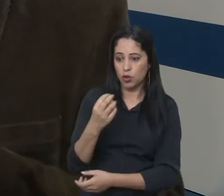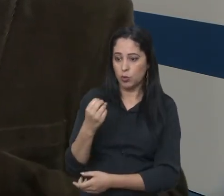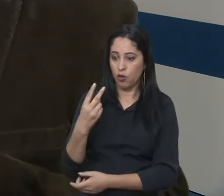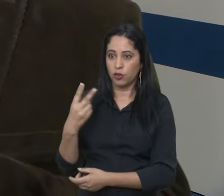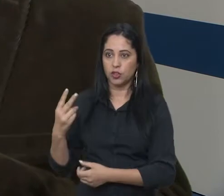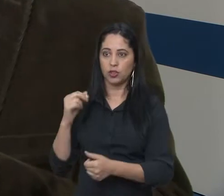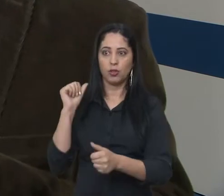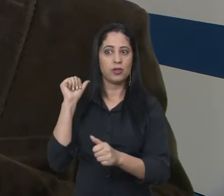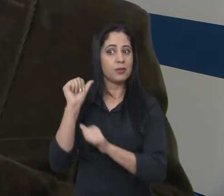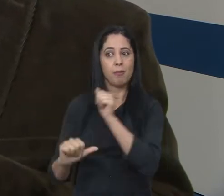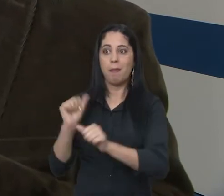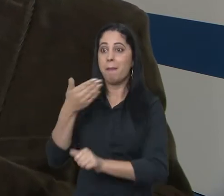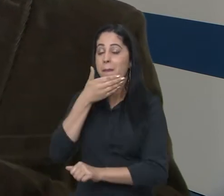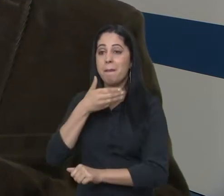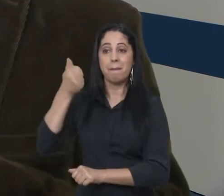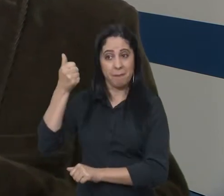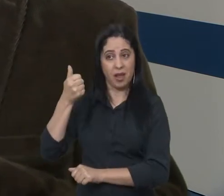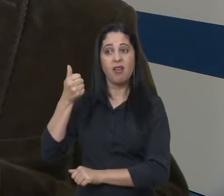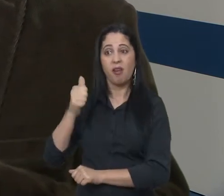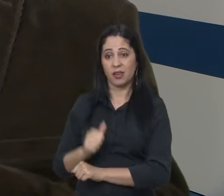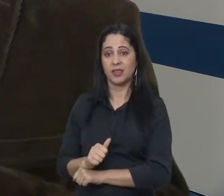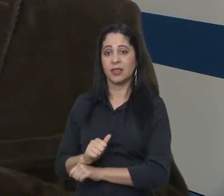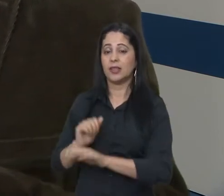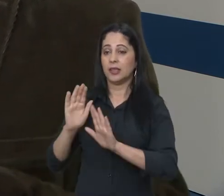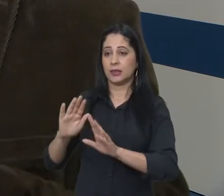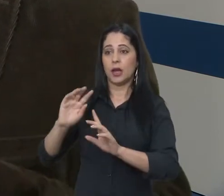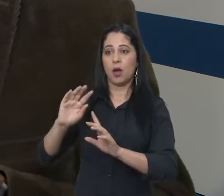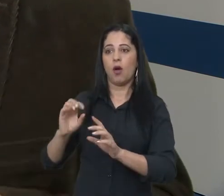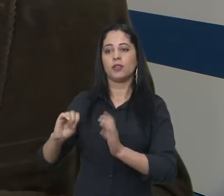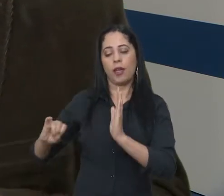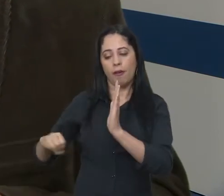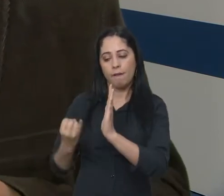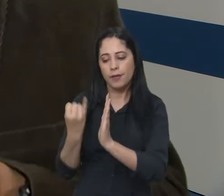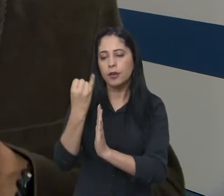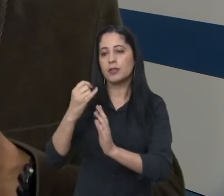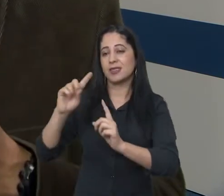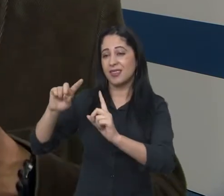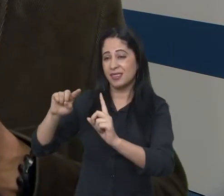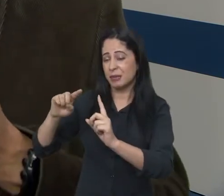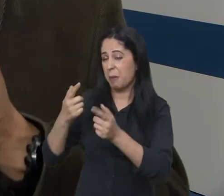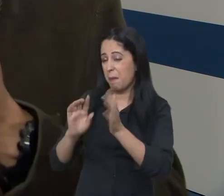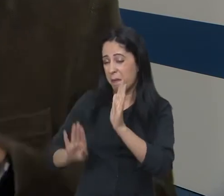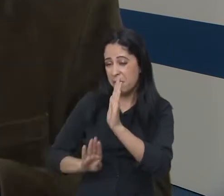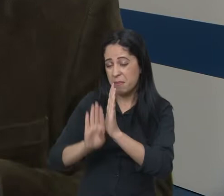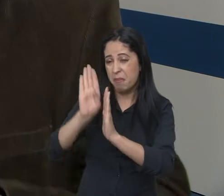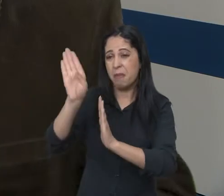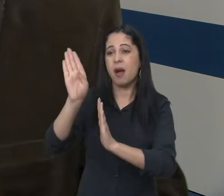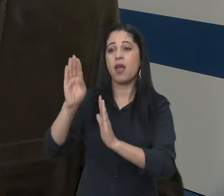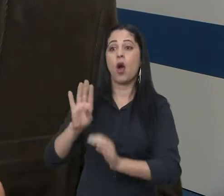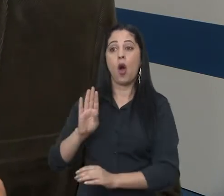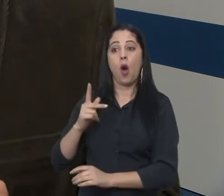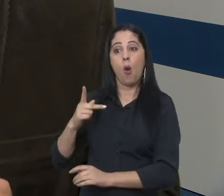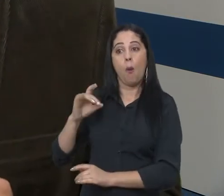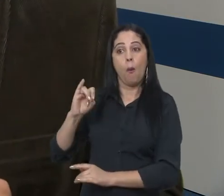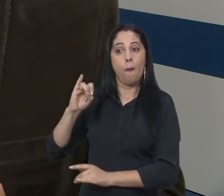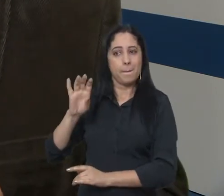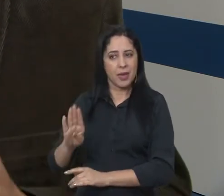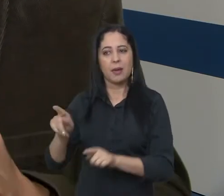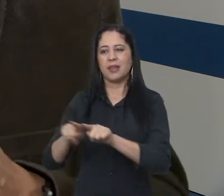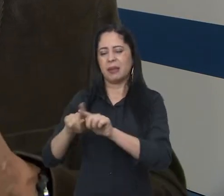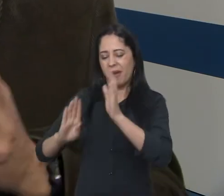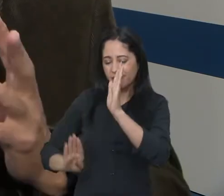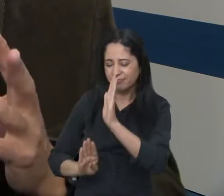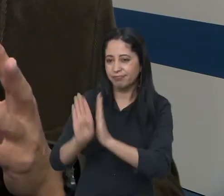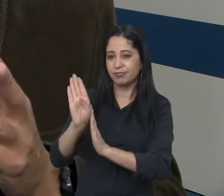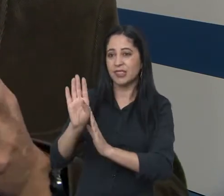2022, os números se mostraram bastante diferentes disso. Então, com inflação maior, com a PIB um crescimento maior do que se esperava.